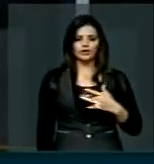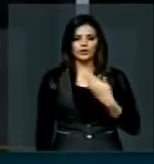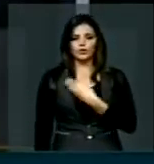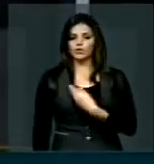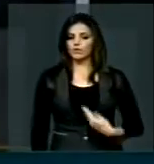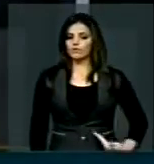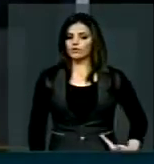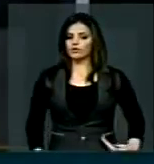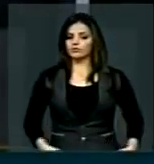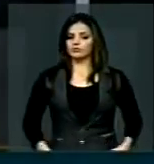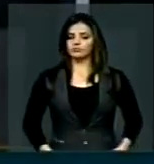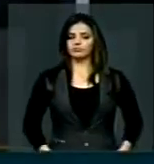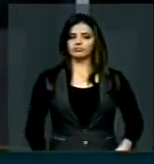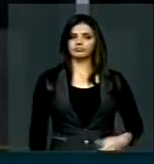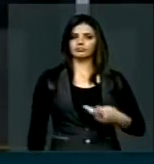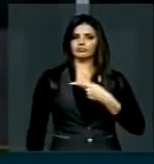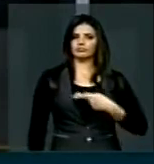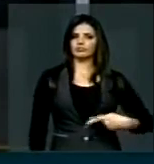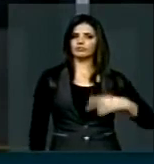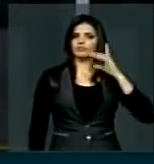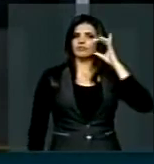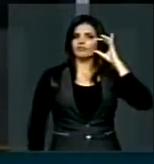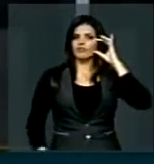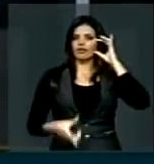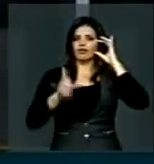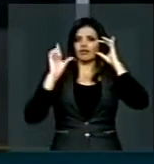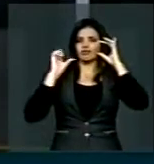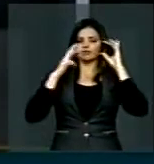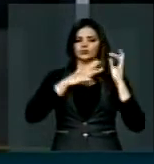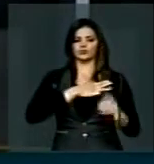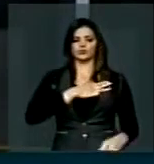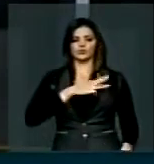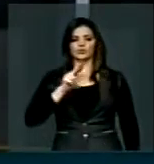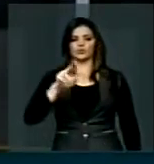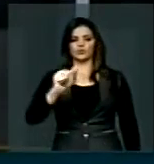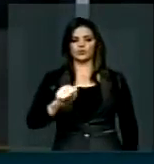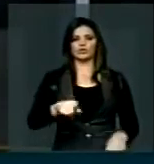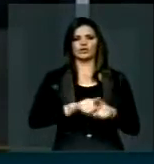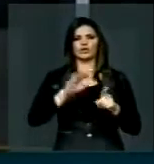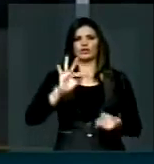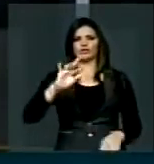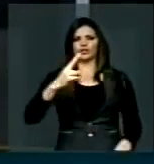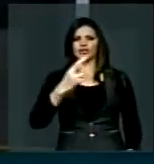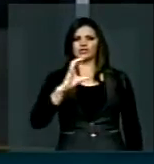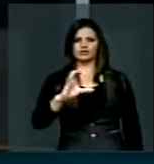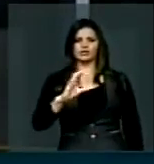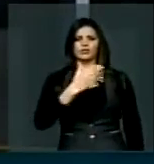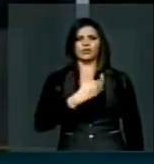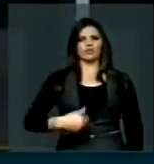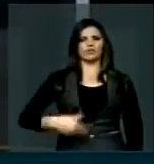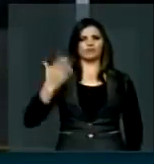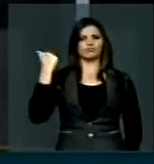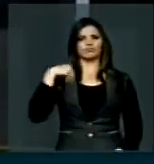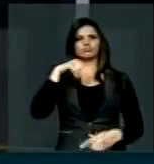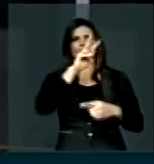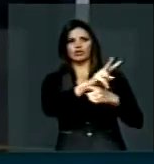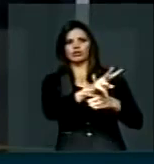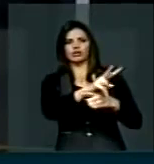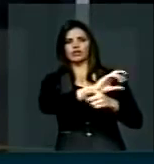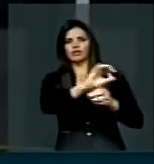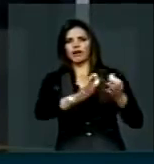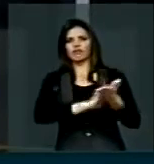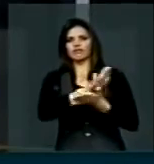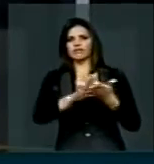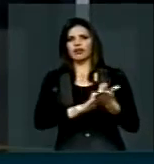governo da presidente Dilma, antes também o próprio Lula, o Fernando Henrique, e os governos anteriores não olhem para essa